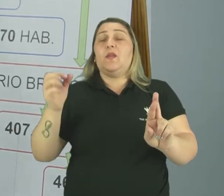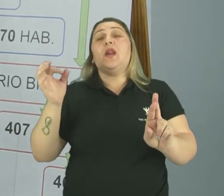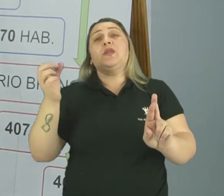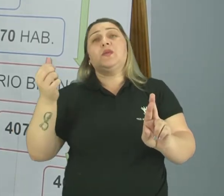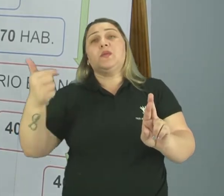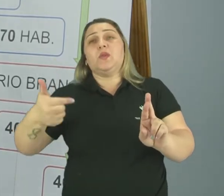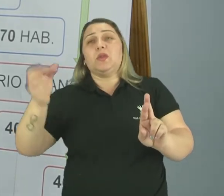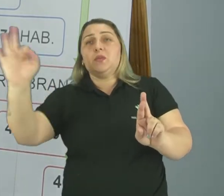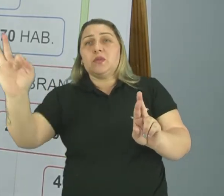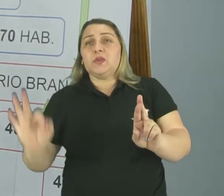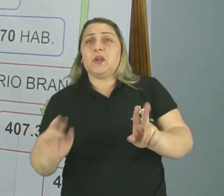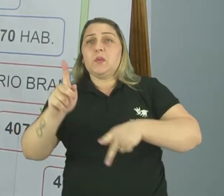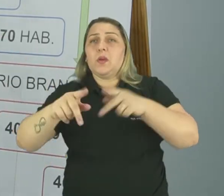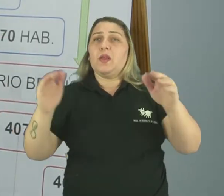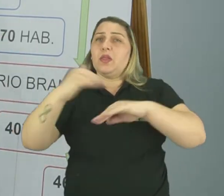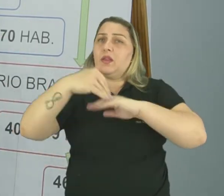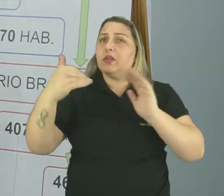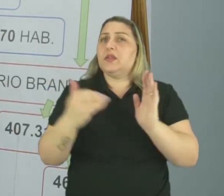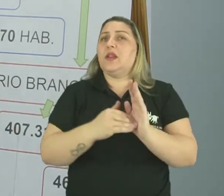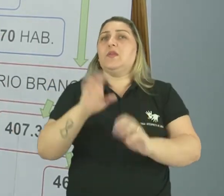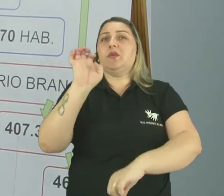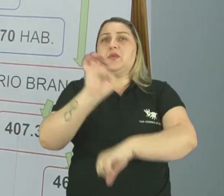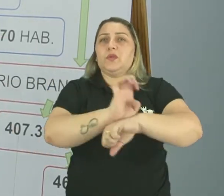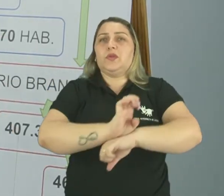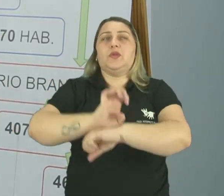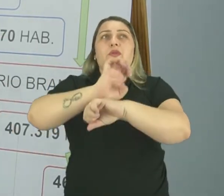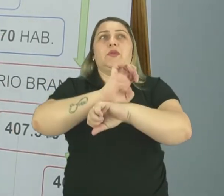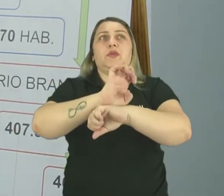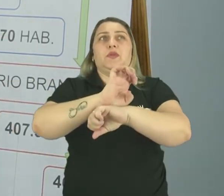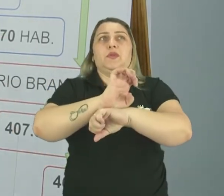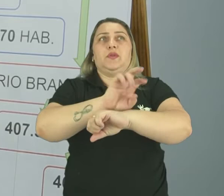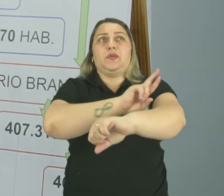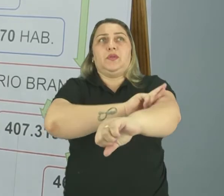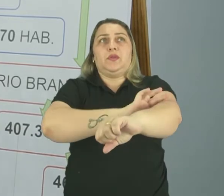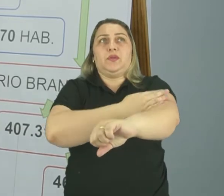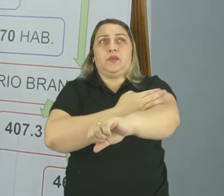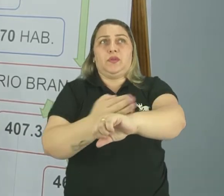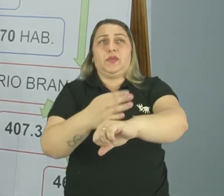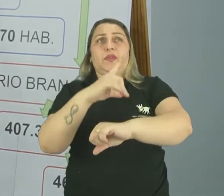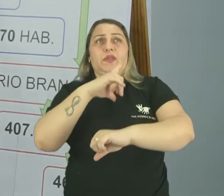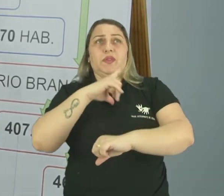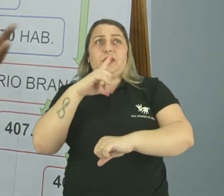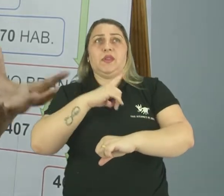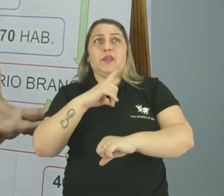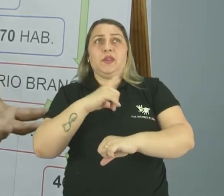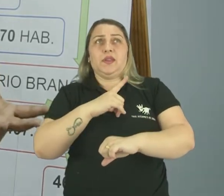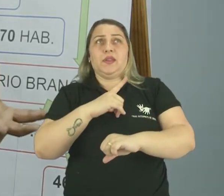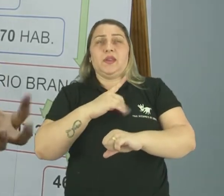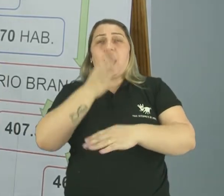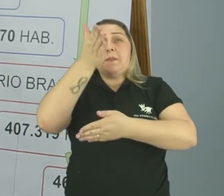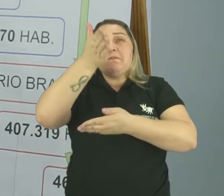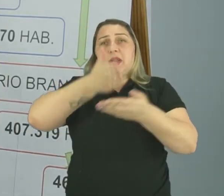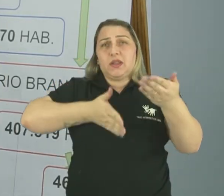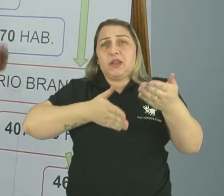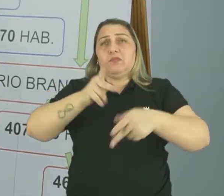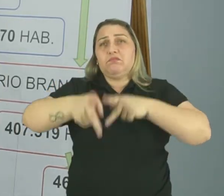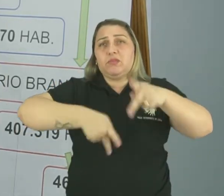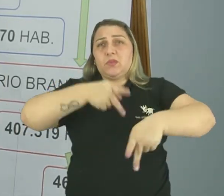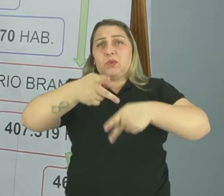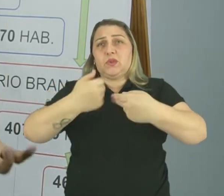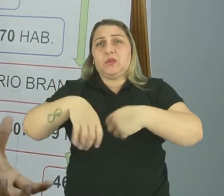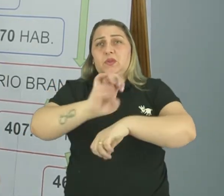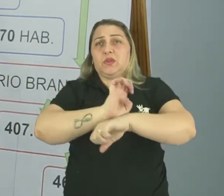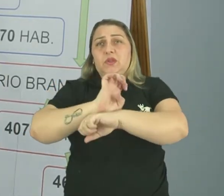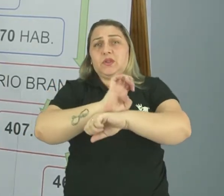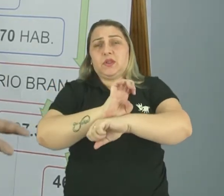da população total do estado. Ou seja, em Rio Branco, existe praticamente a metade da população do